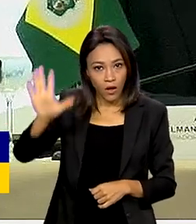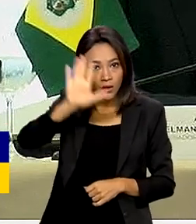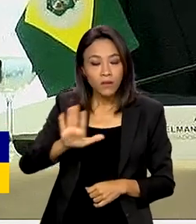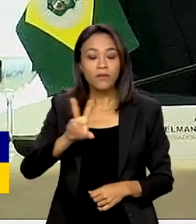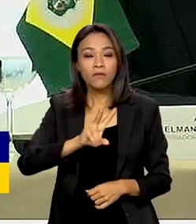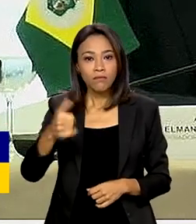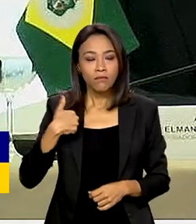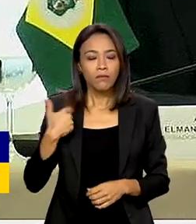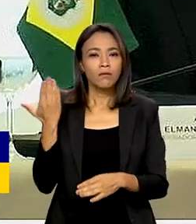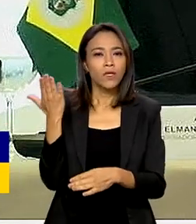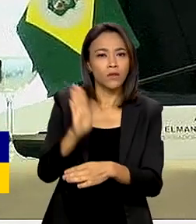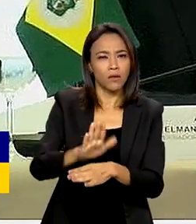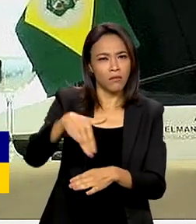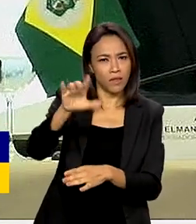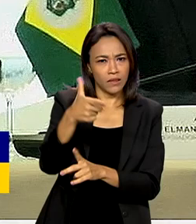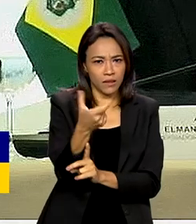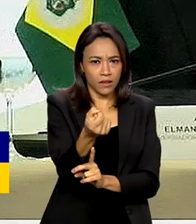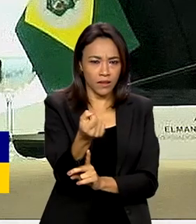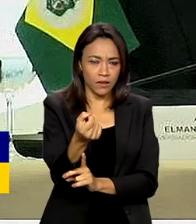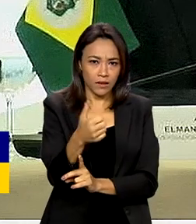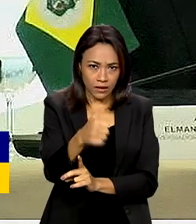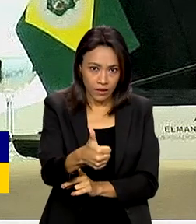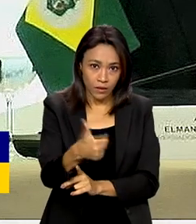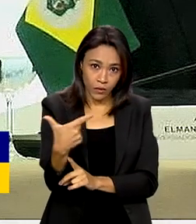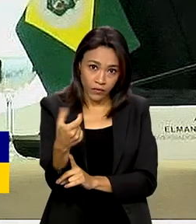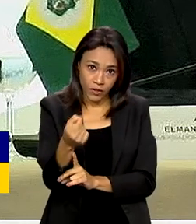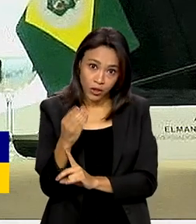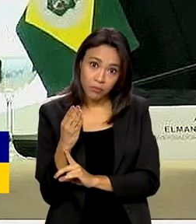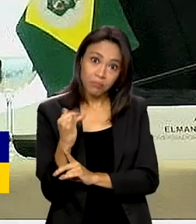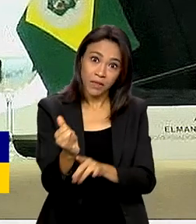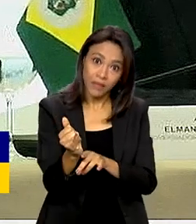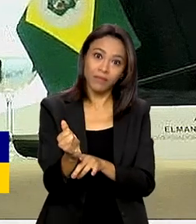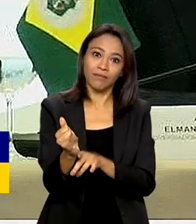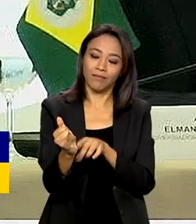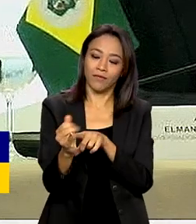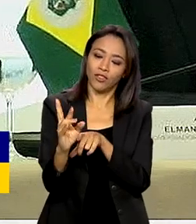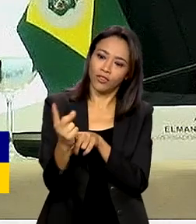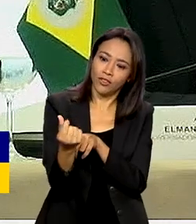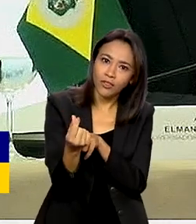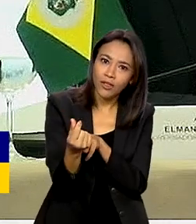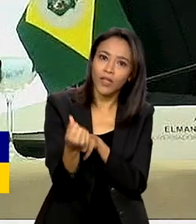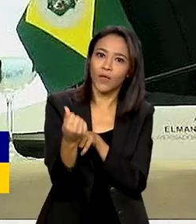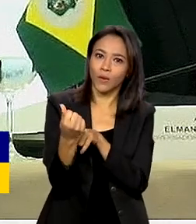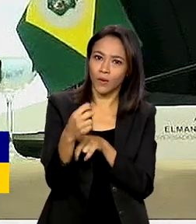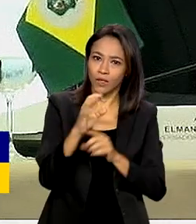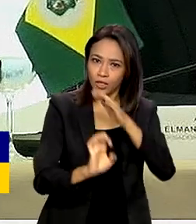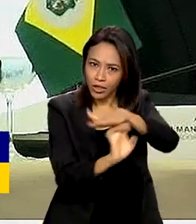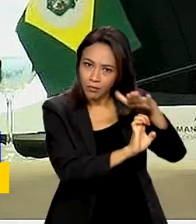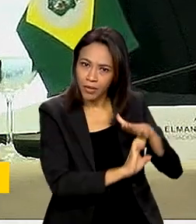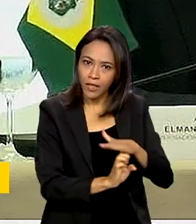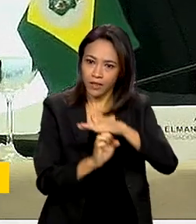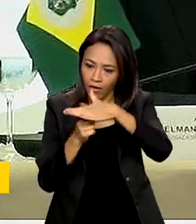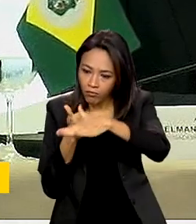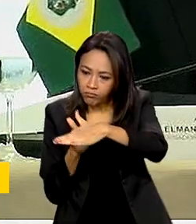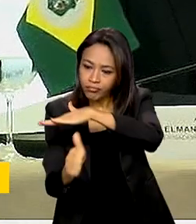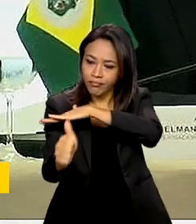120 bilhões de reais em investimentos privados na área de geração renovável.